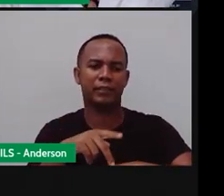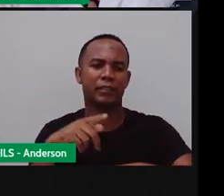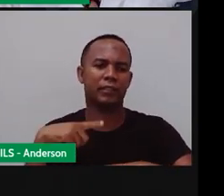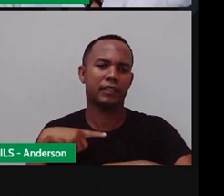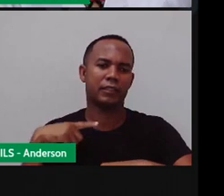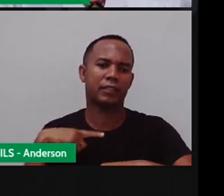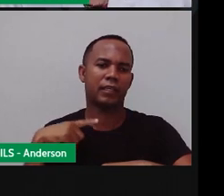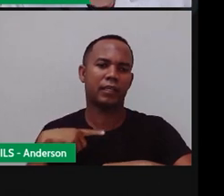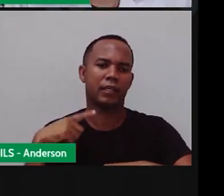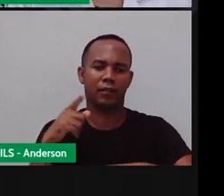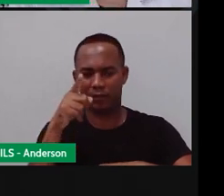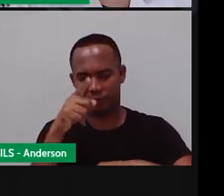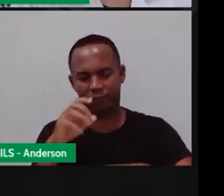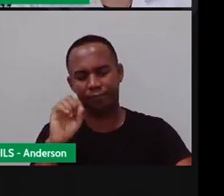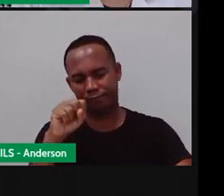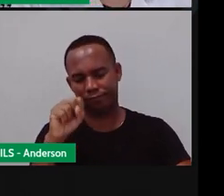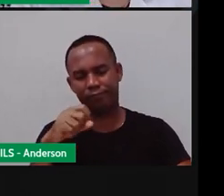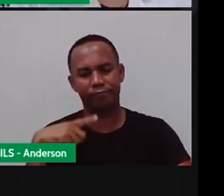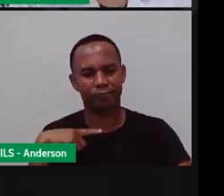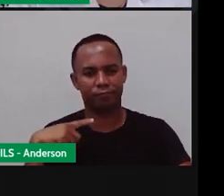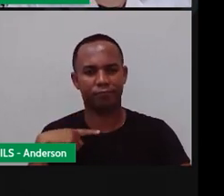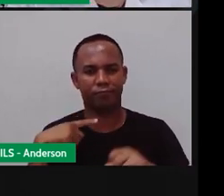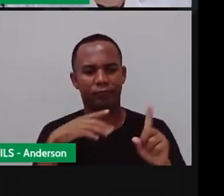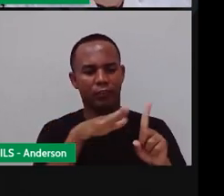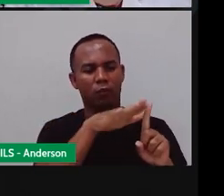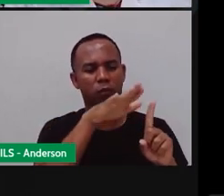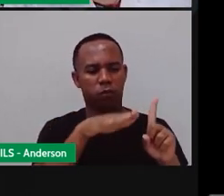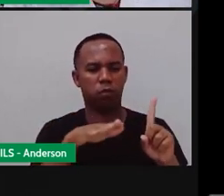de cima do planeta no hemisfério norte